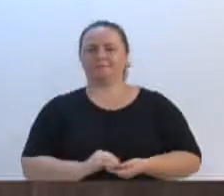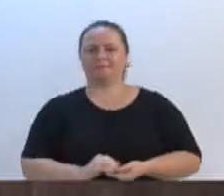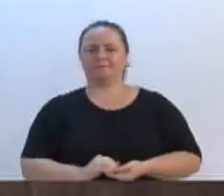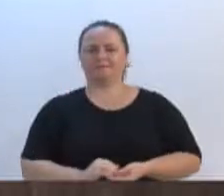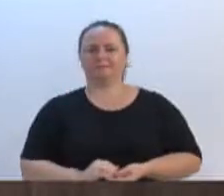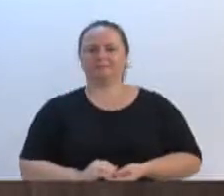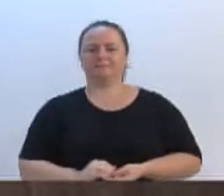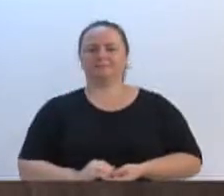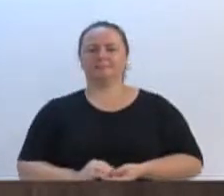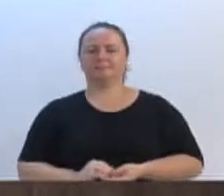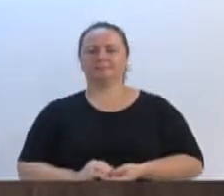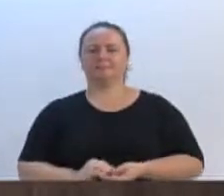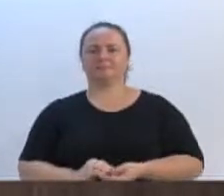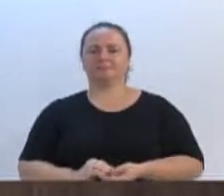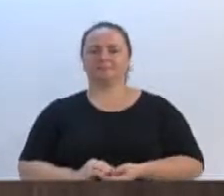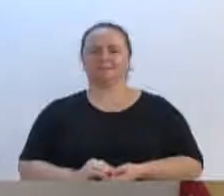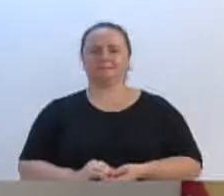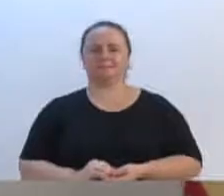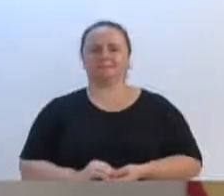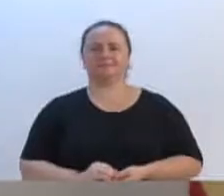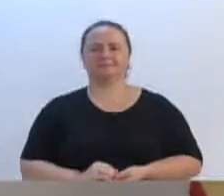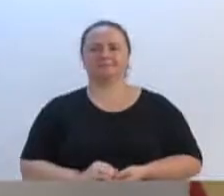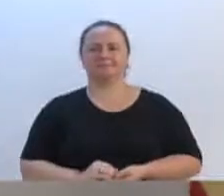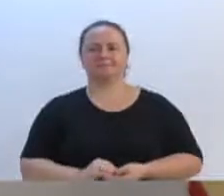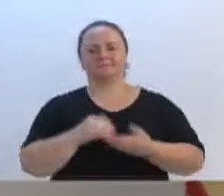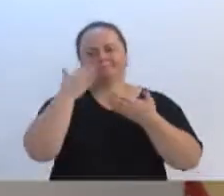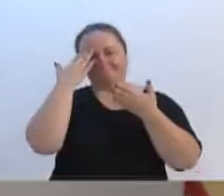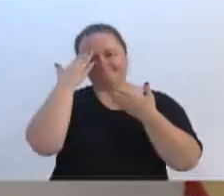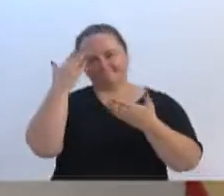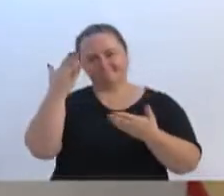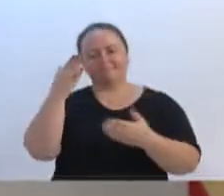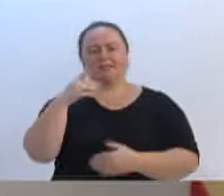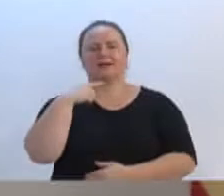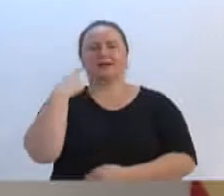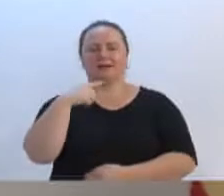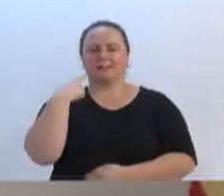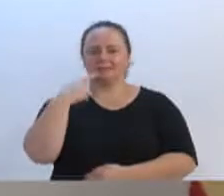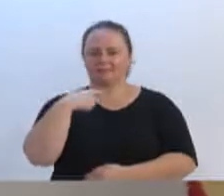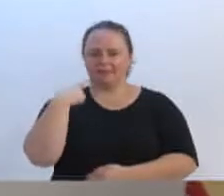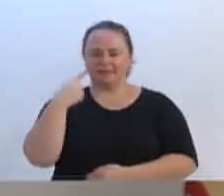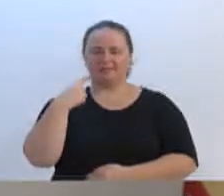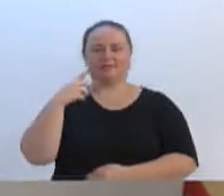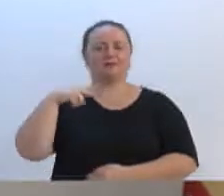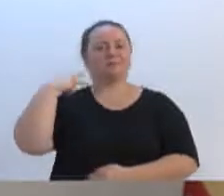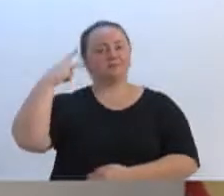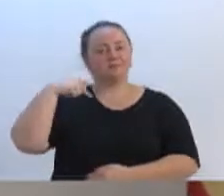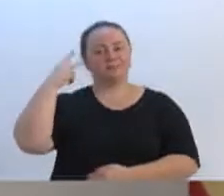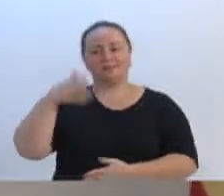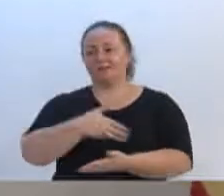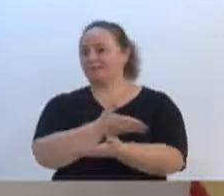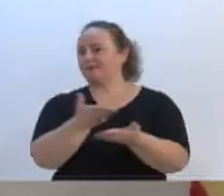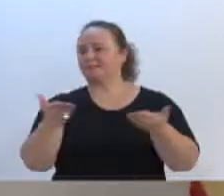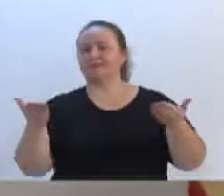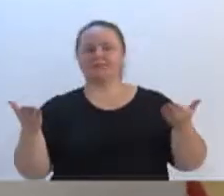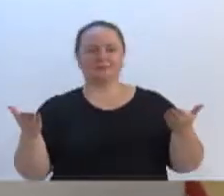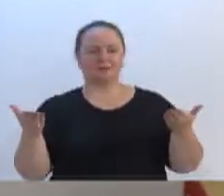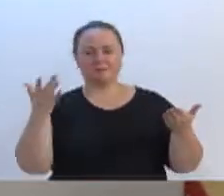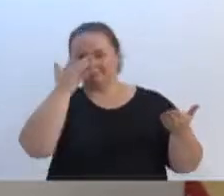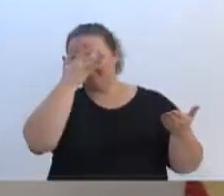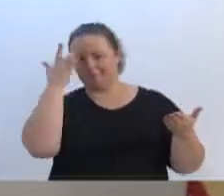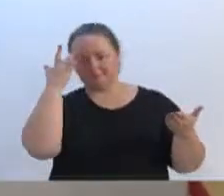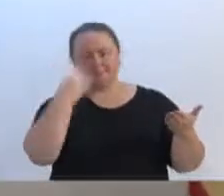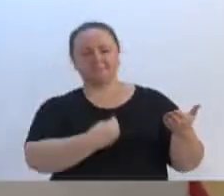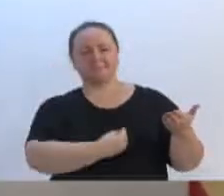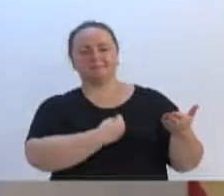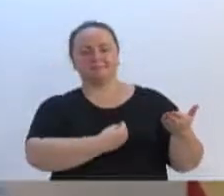Quero aqui cumprimentar o nosso presidente, doutor Marcelo Lanzarim, senhores vereadores, que assistam em casa, boa